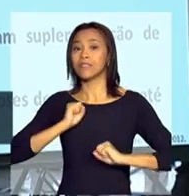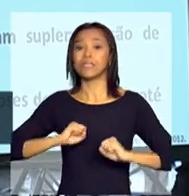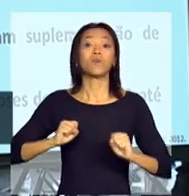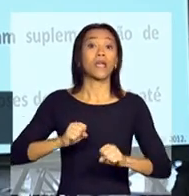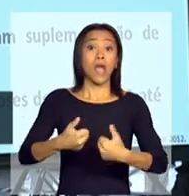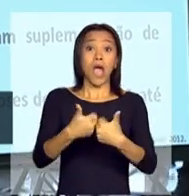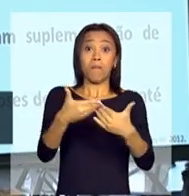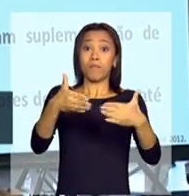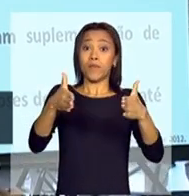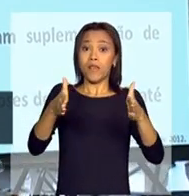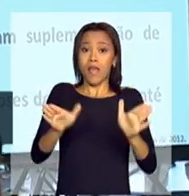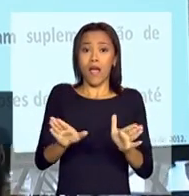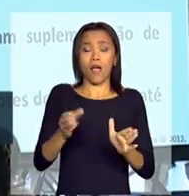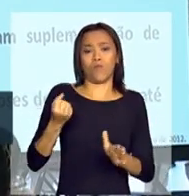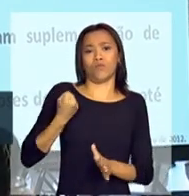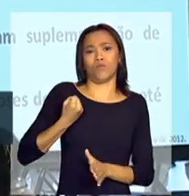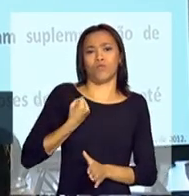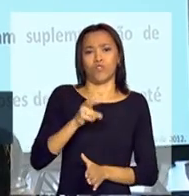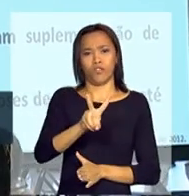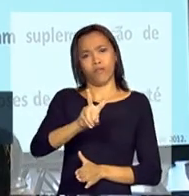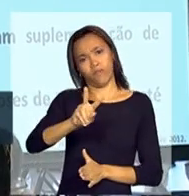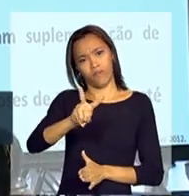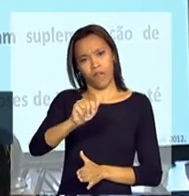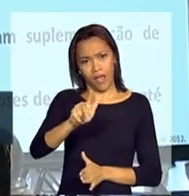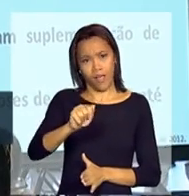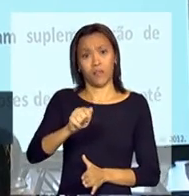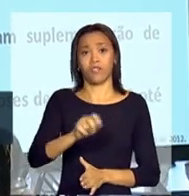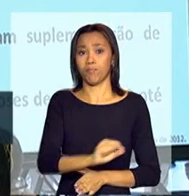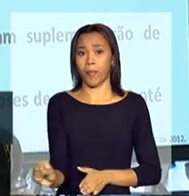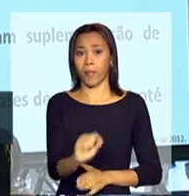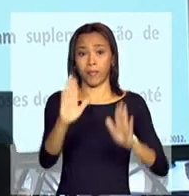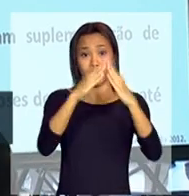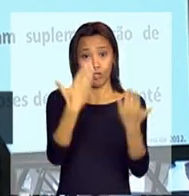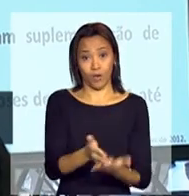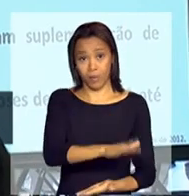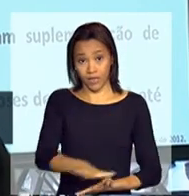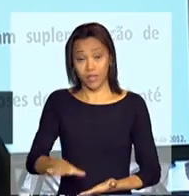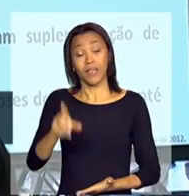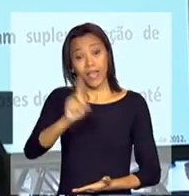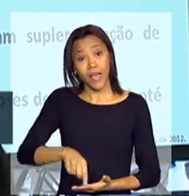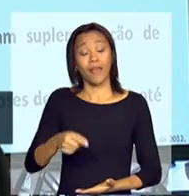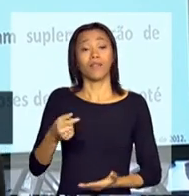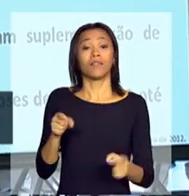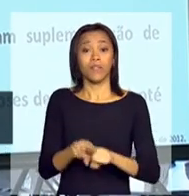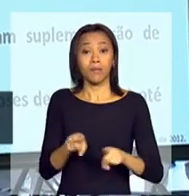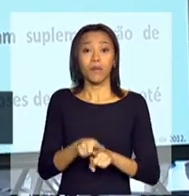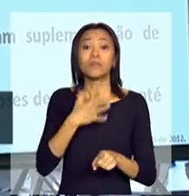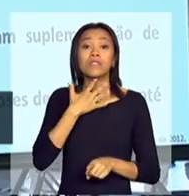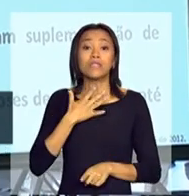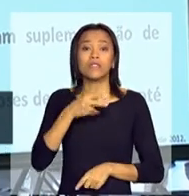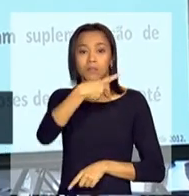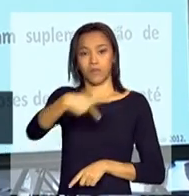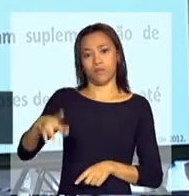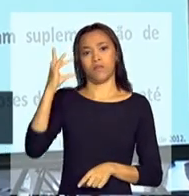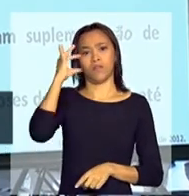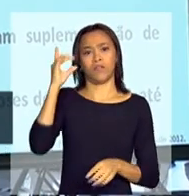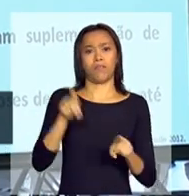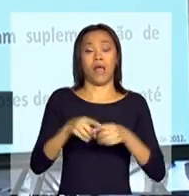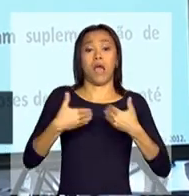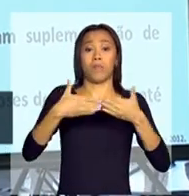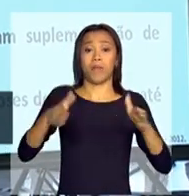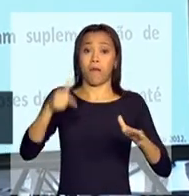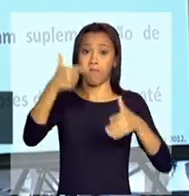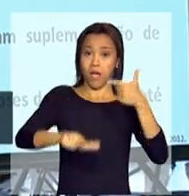a oferta de creche, que é uma das grandes preocupações da presidente, e ajudar e apoiar a ampliação de vagas